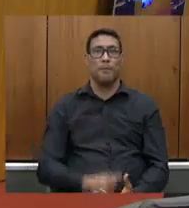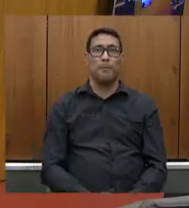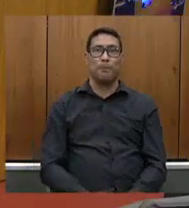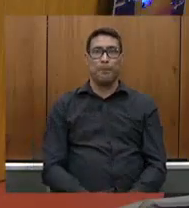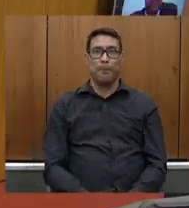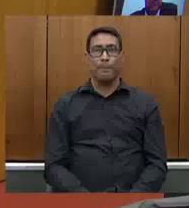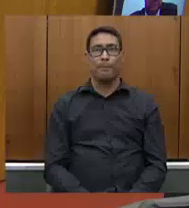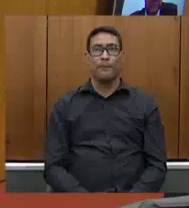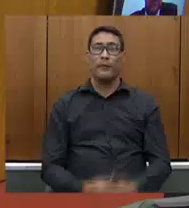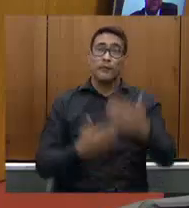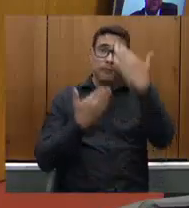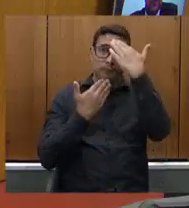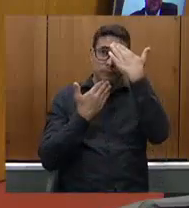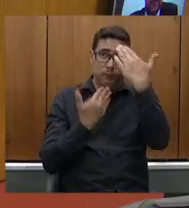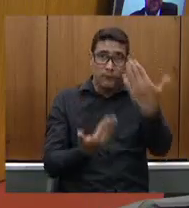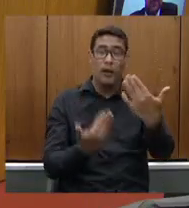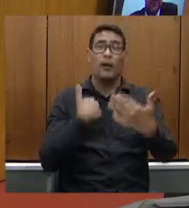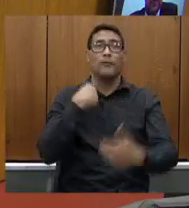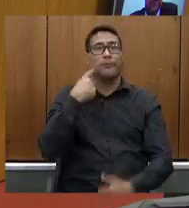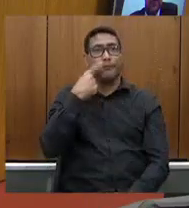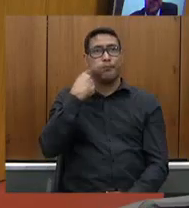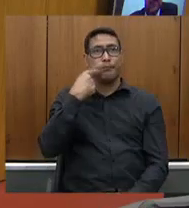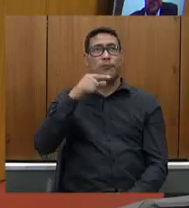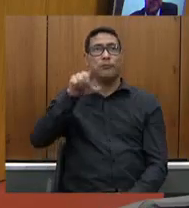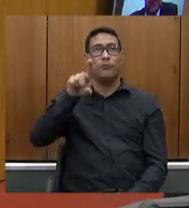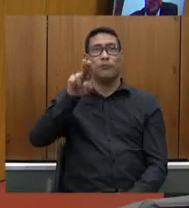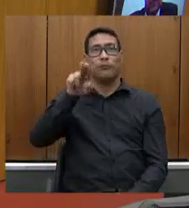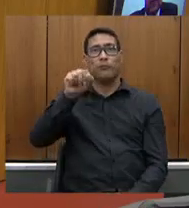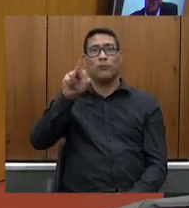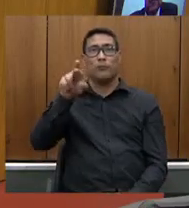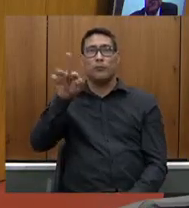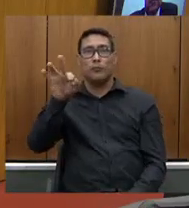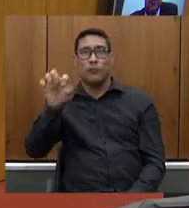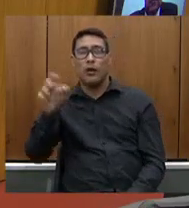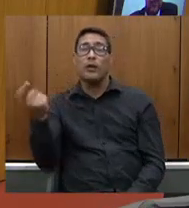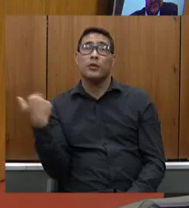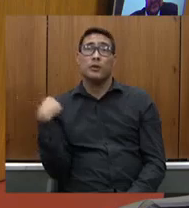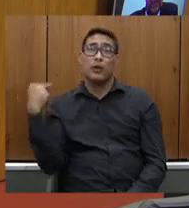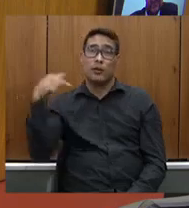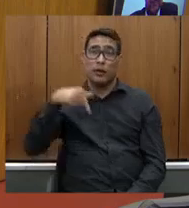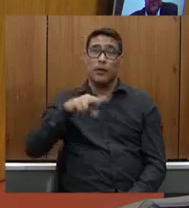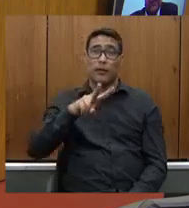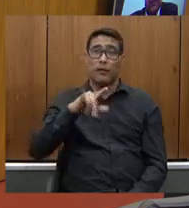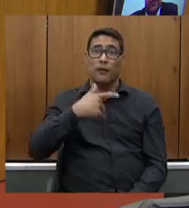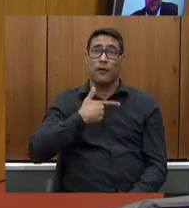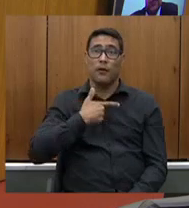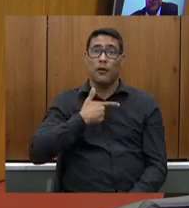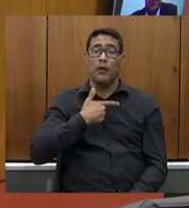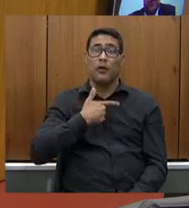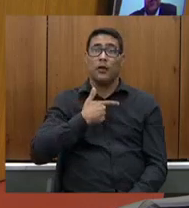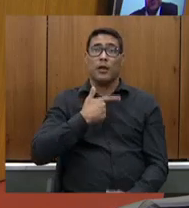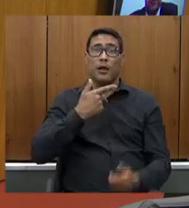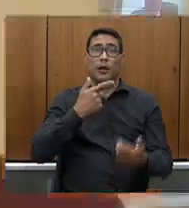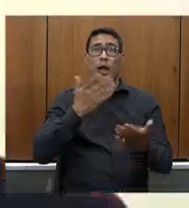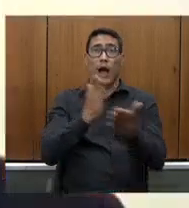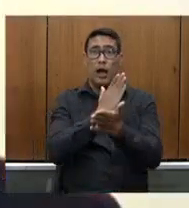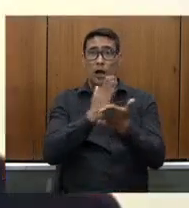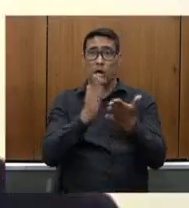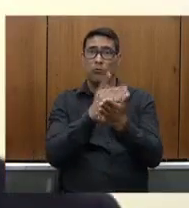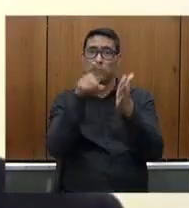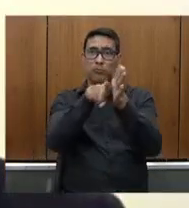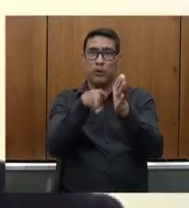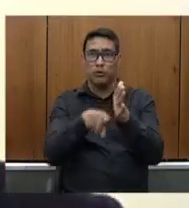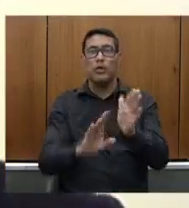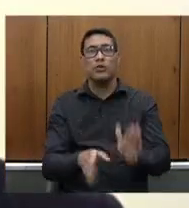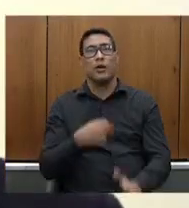obrigado deputado Duarte eu passo a palavra ao secretário Fábio reforçando que as questões já foram respondidas